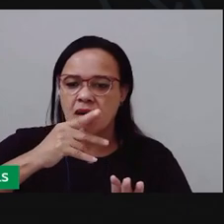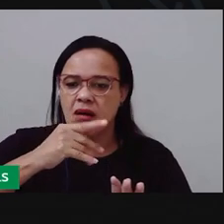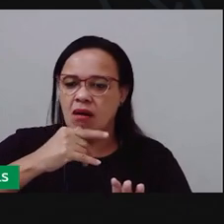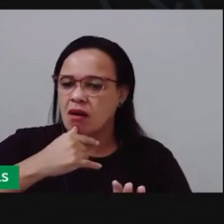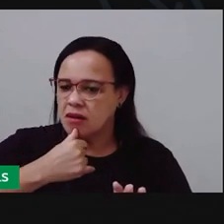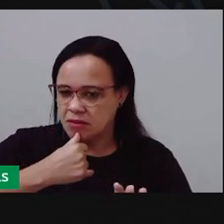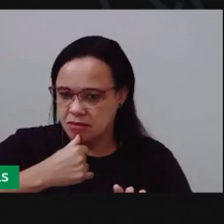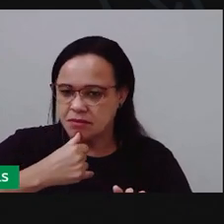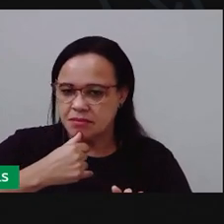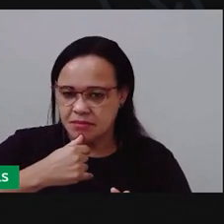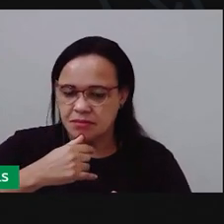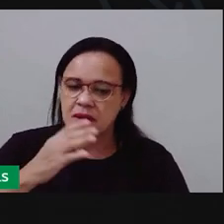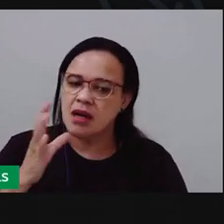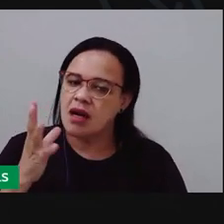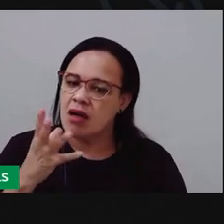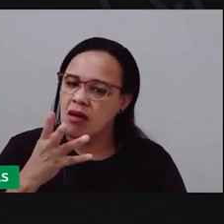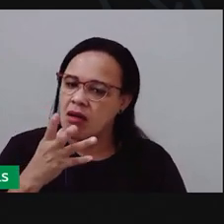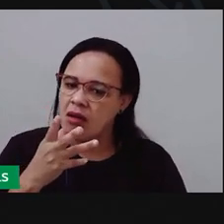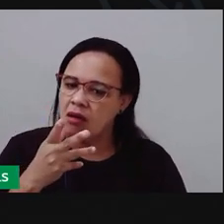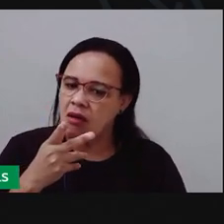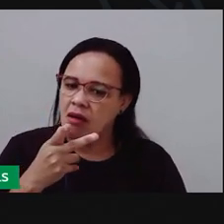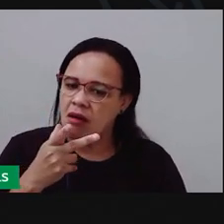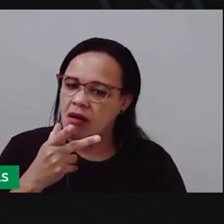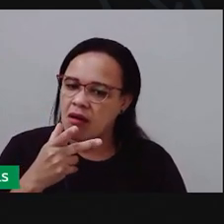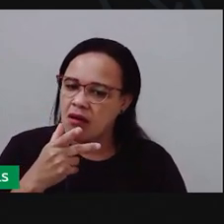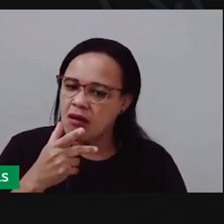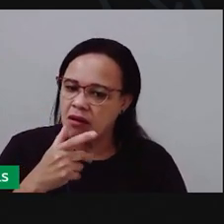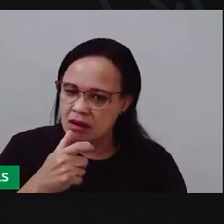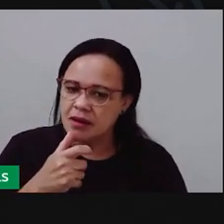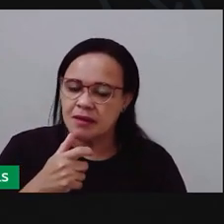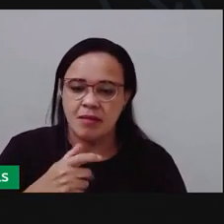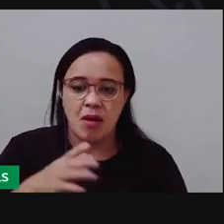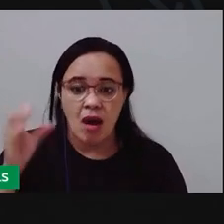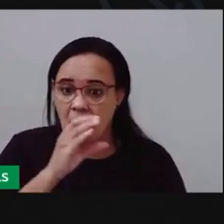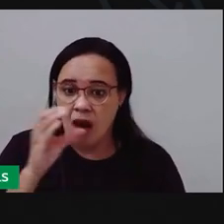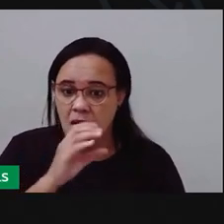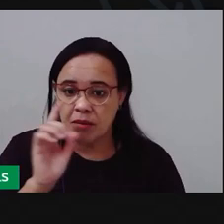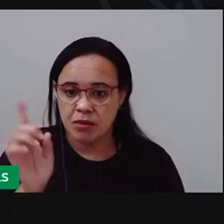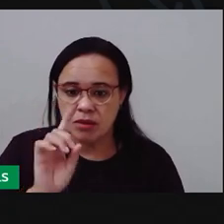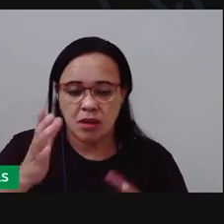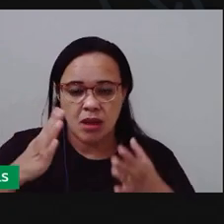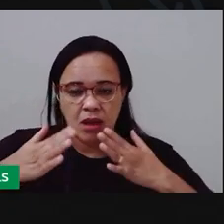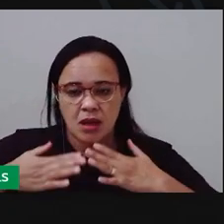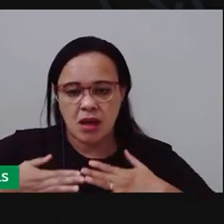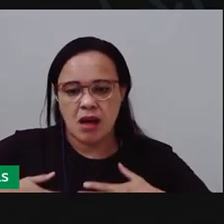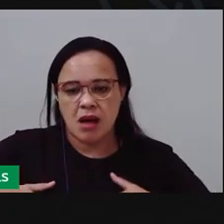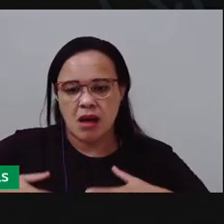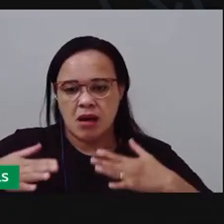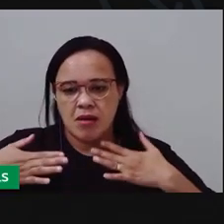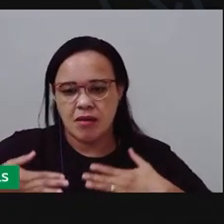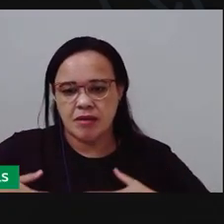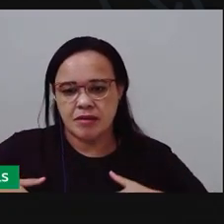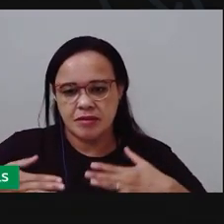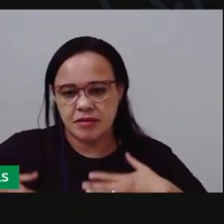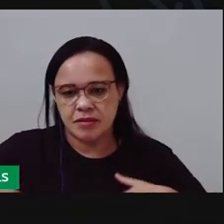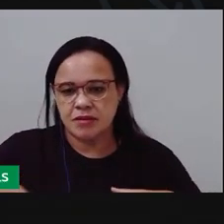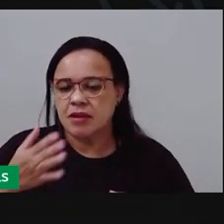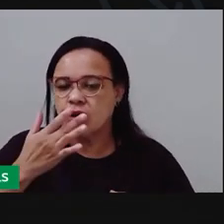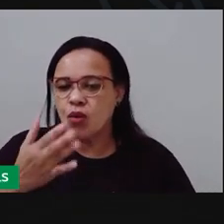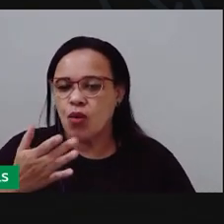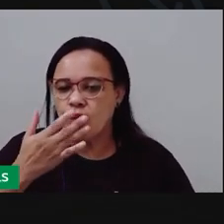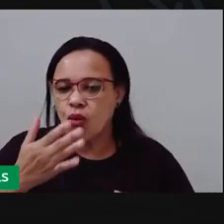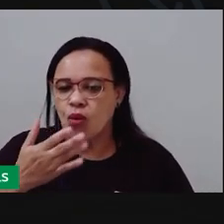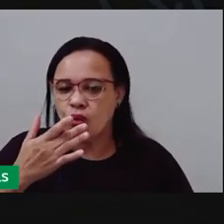rasgar o papel, né? Como é que você passou tinta. Vai puxando